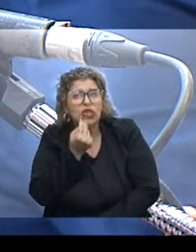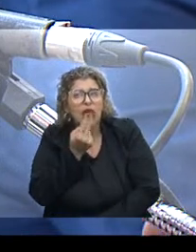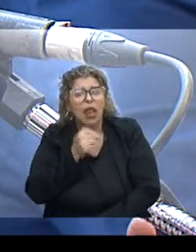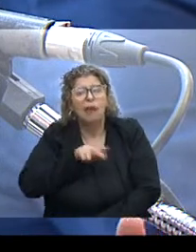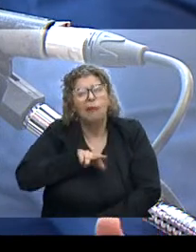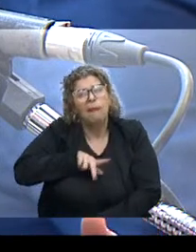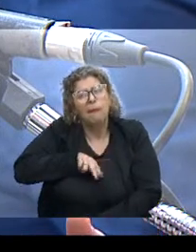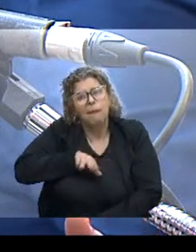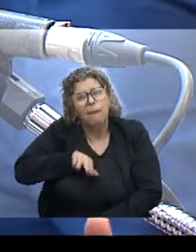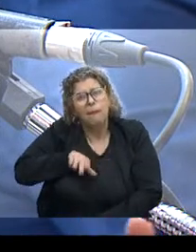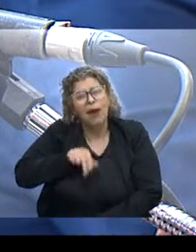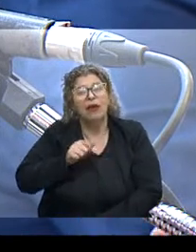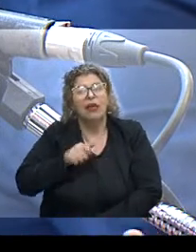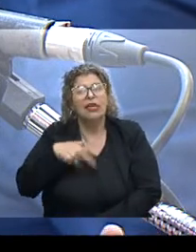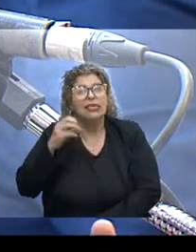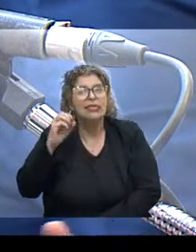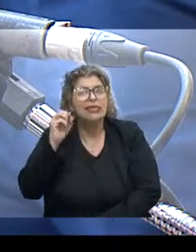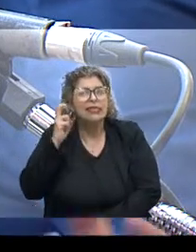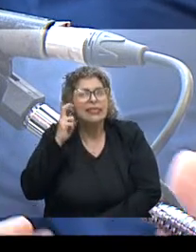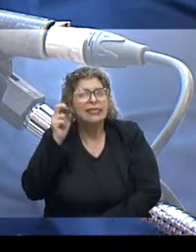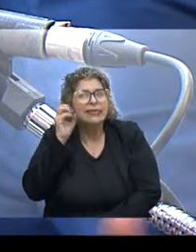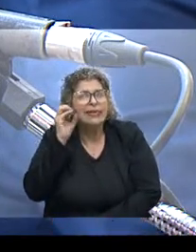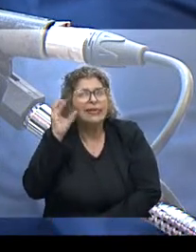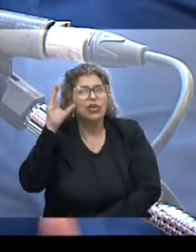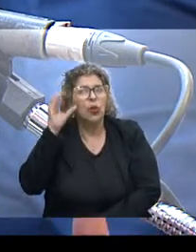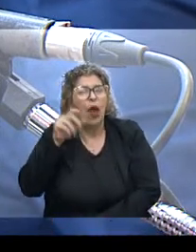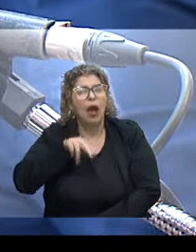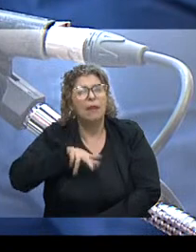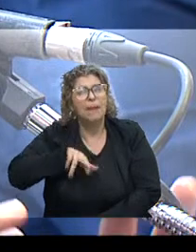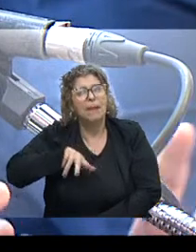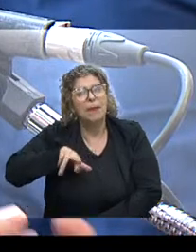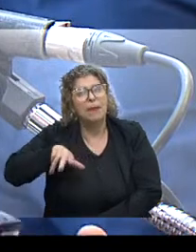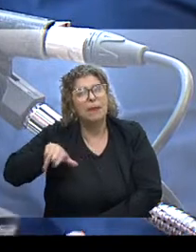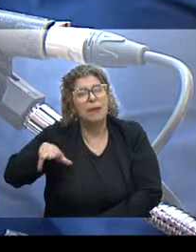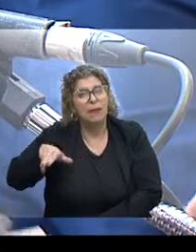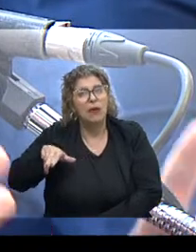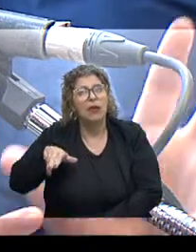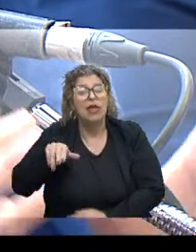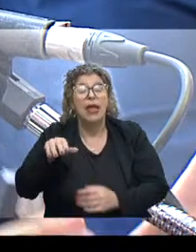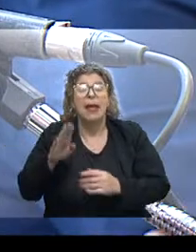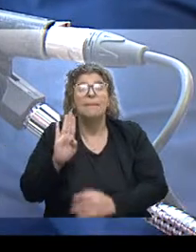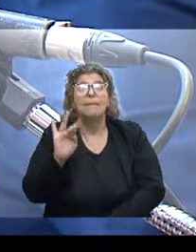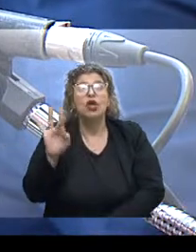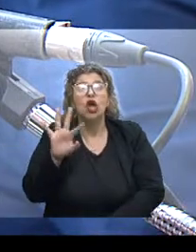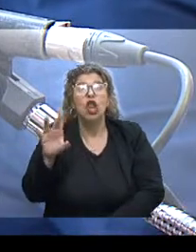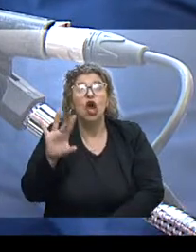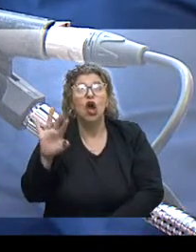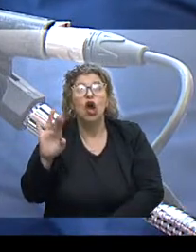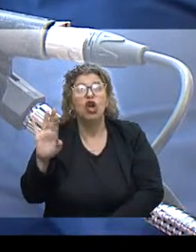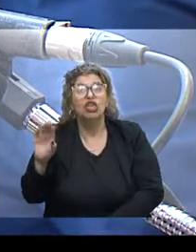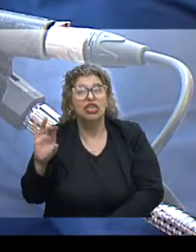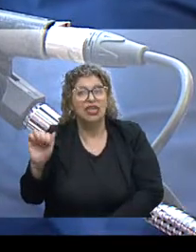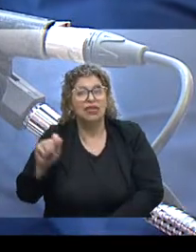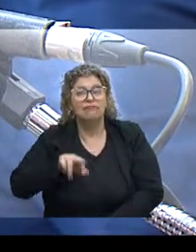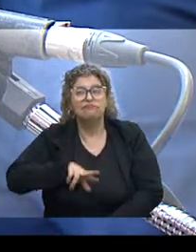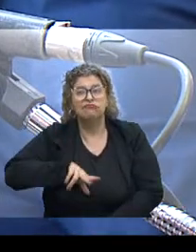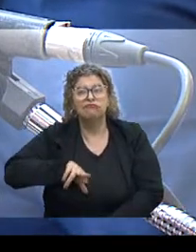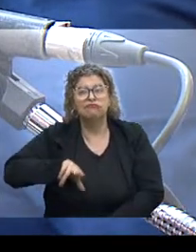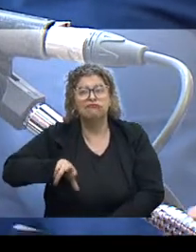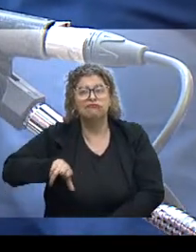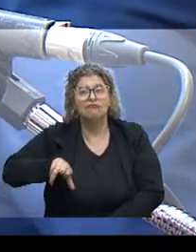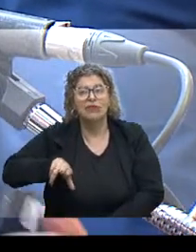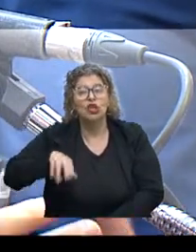nutricional, intelectual, enfim, uma série de questões biológicas que formam